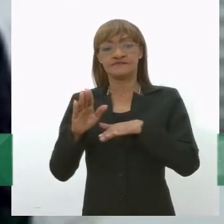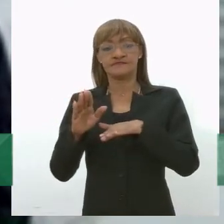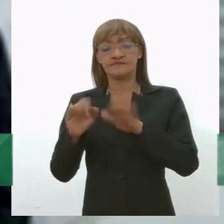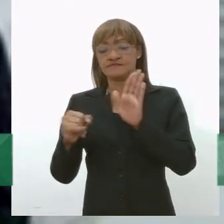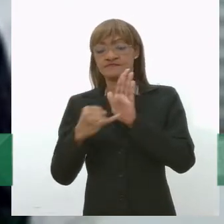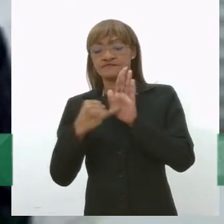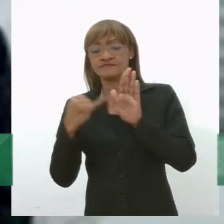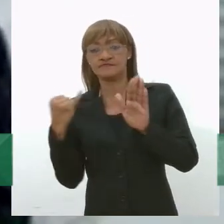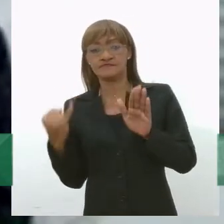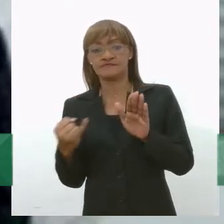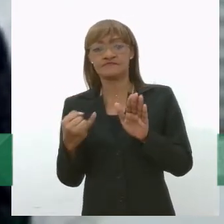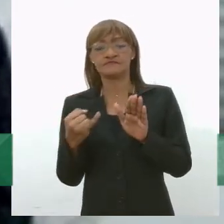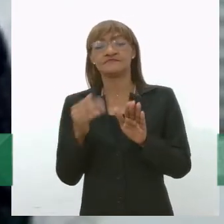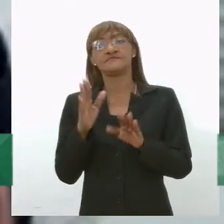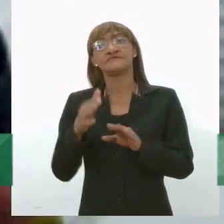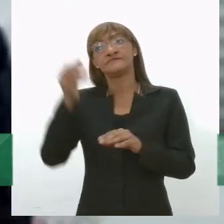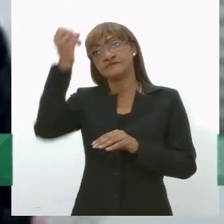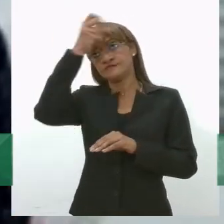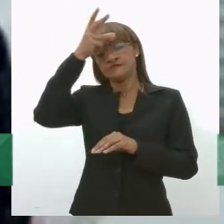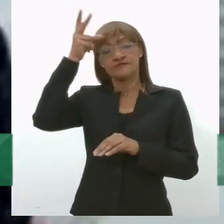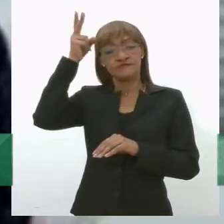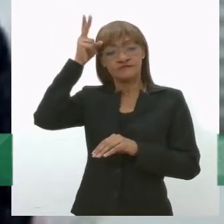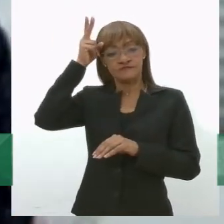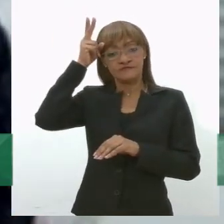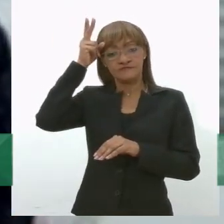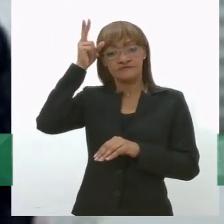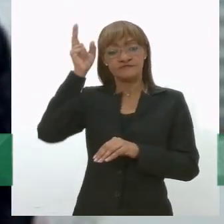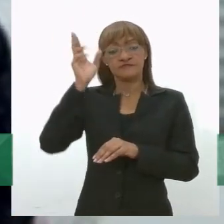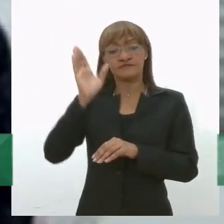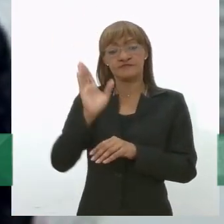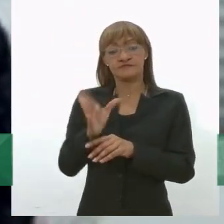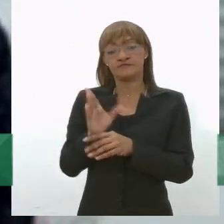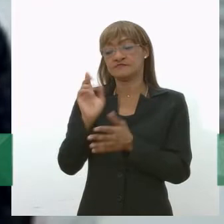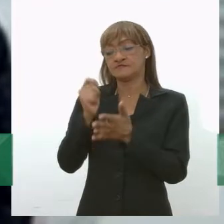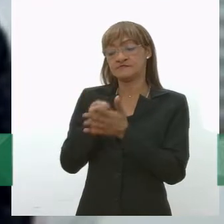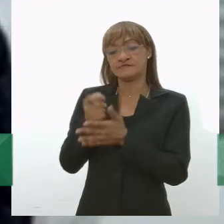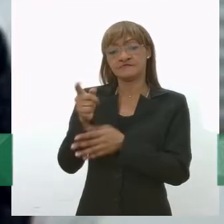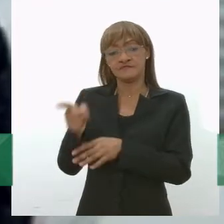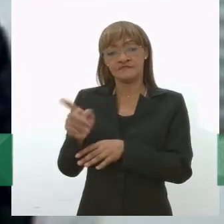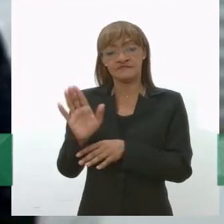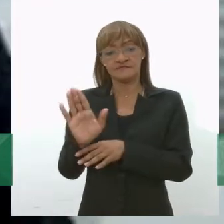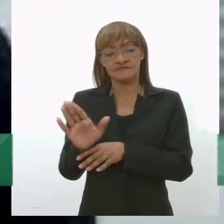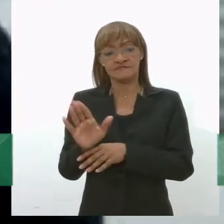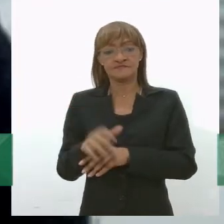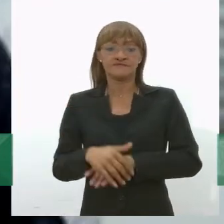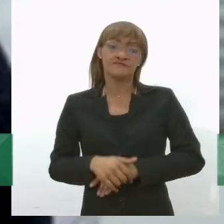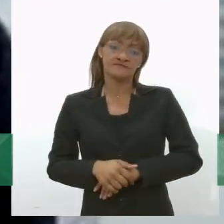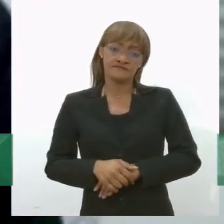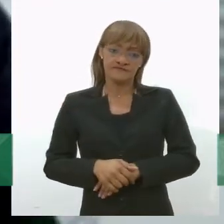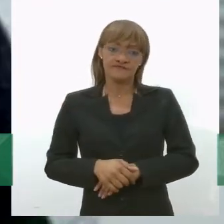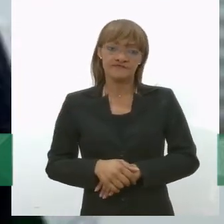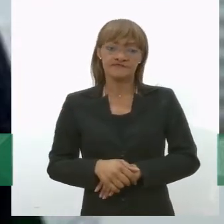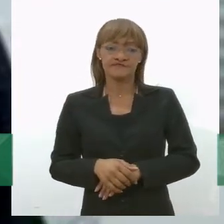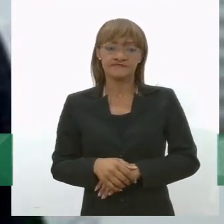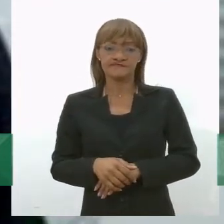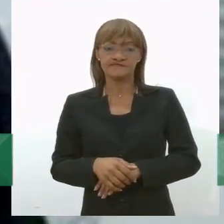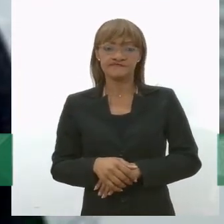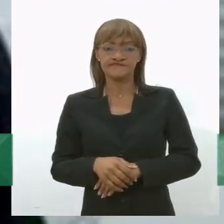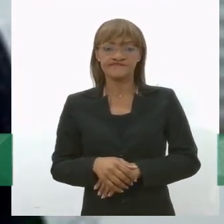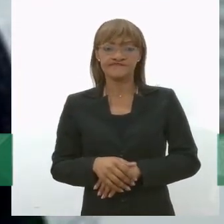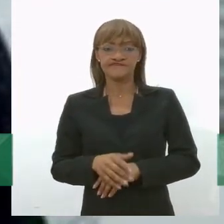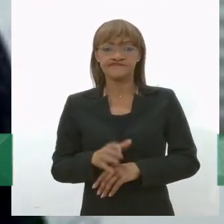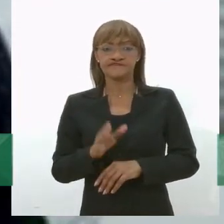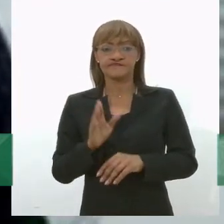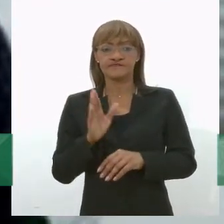Prefeitura, a Prefeitura curteia por meio do peso, né, que é recolhido